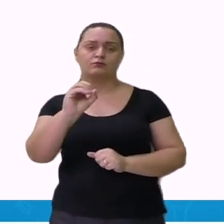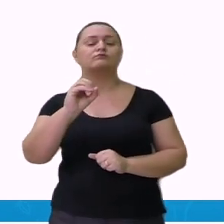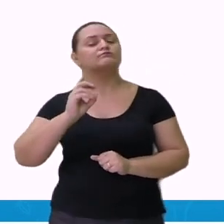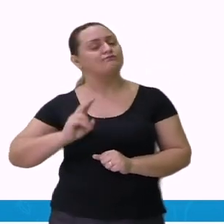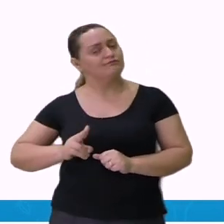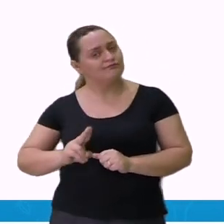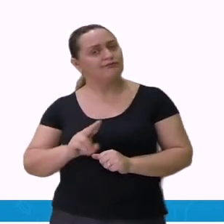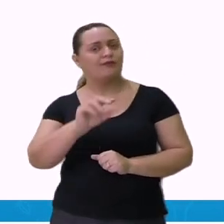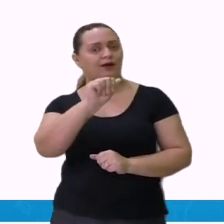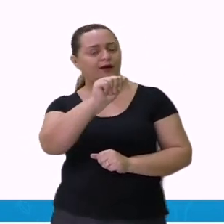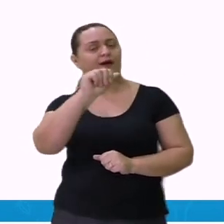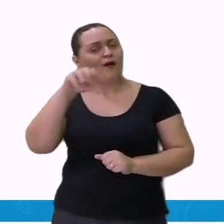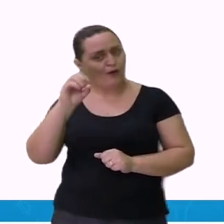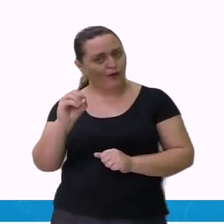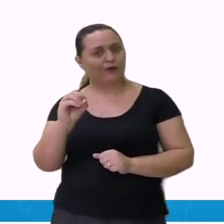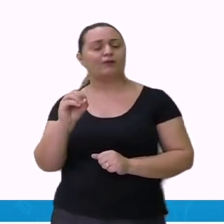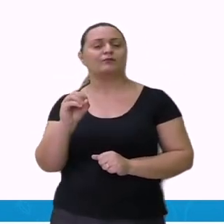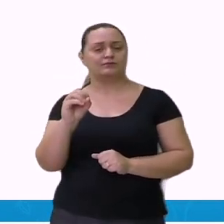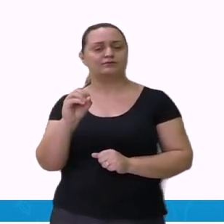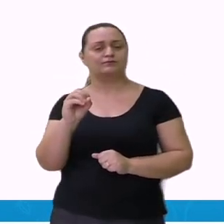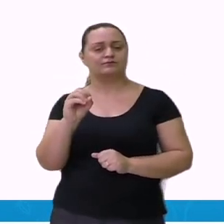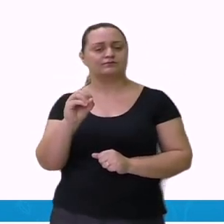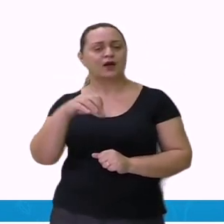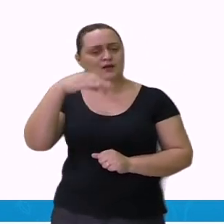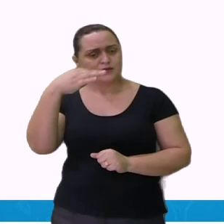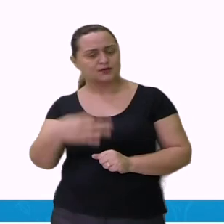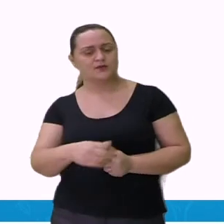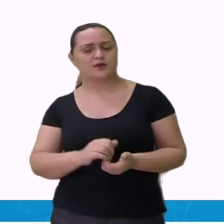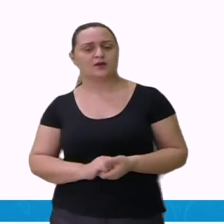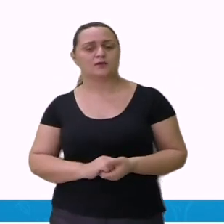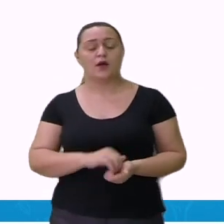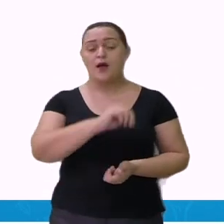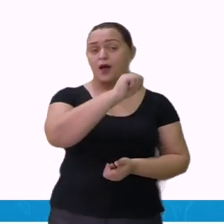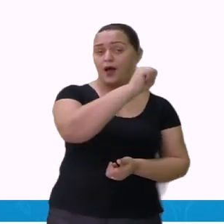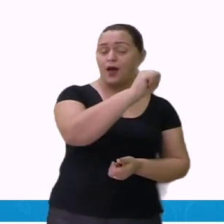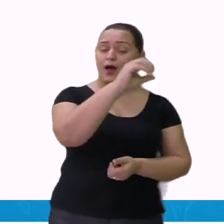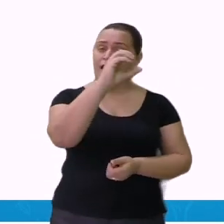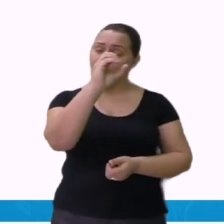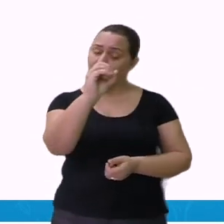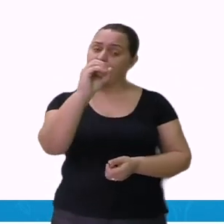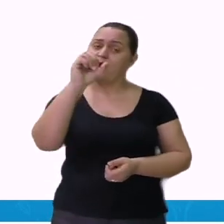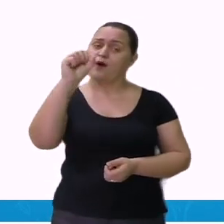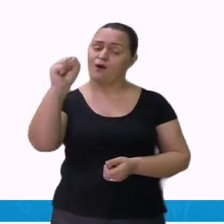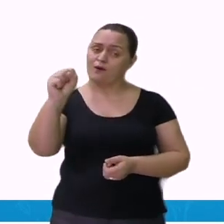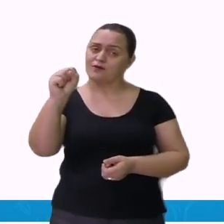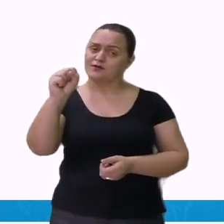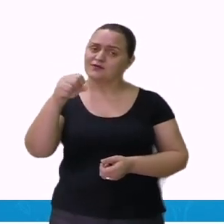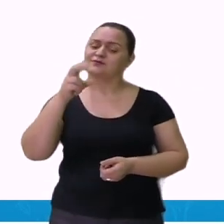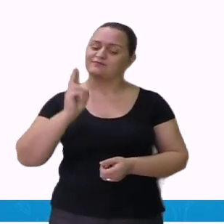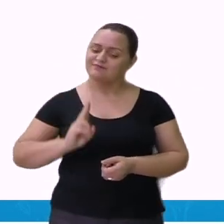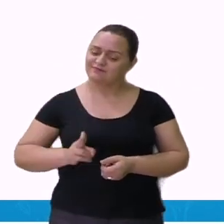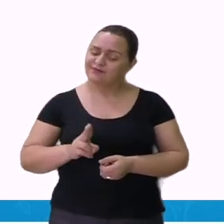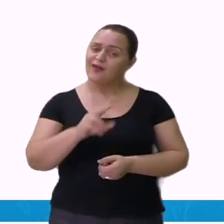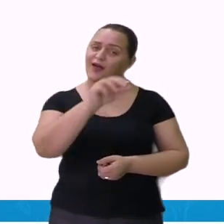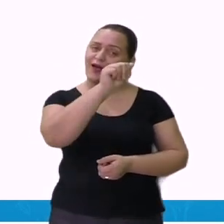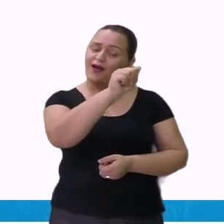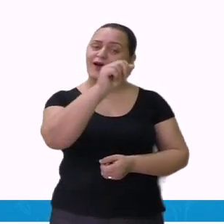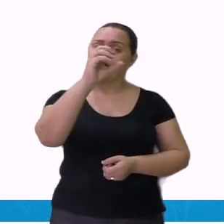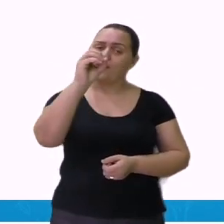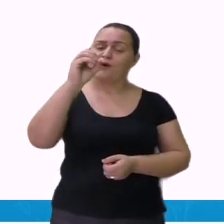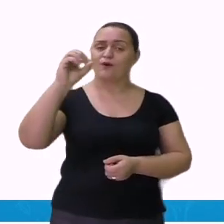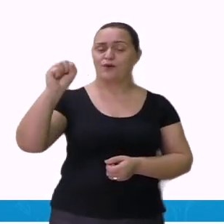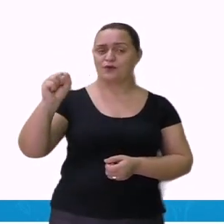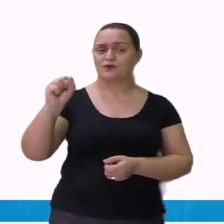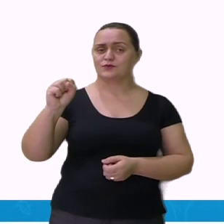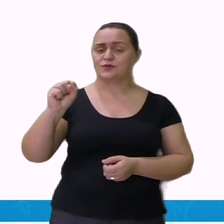preposição A mais o artigo O, forma AUS, e AONDE, é a preposição